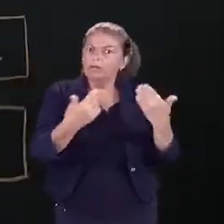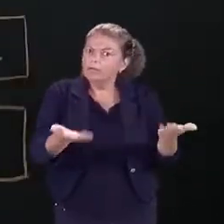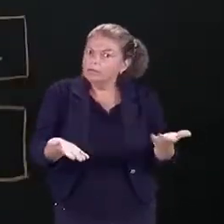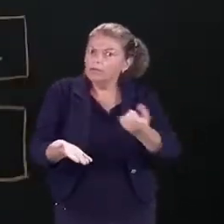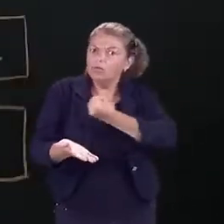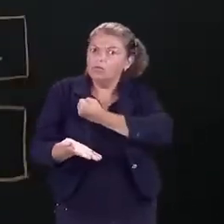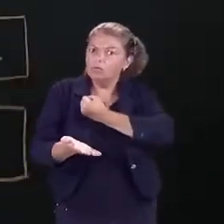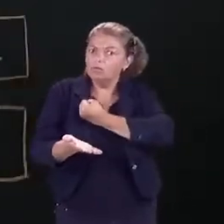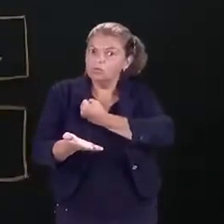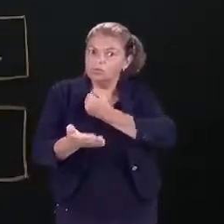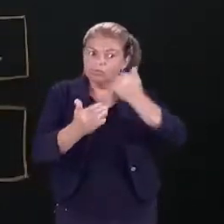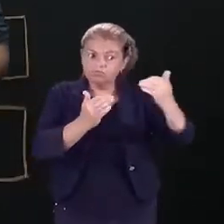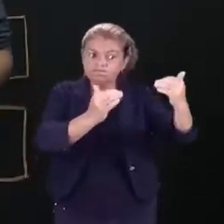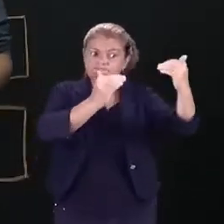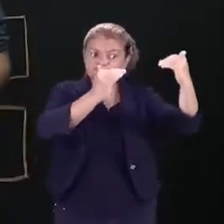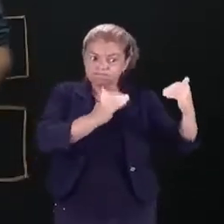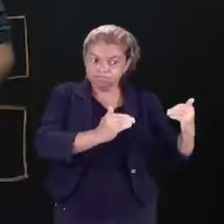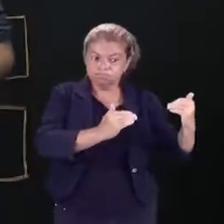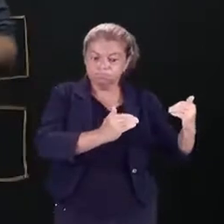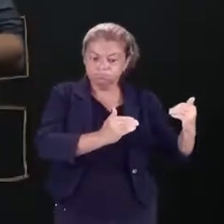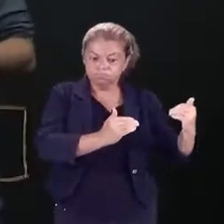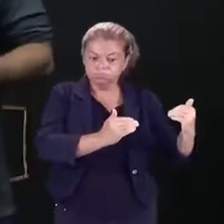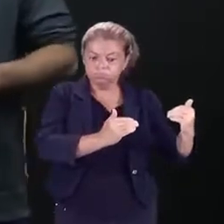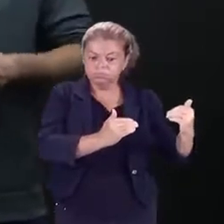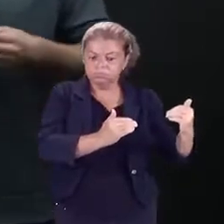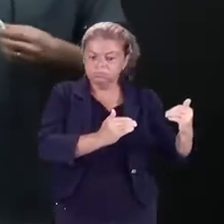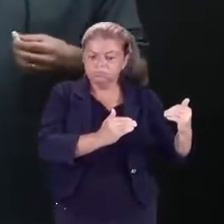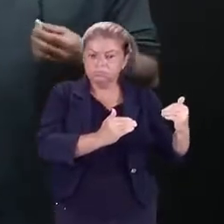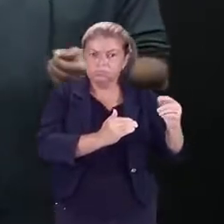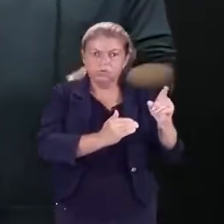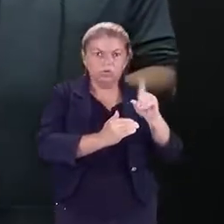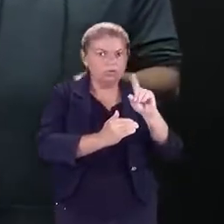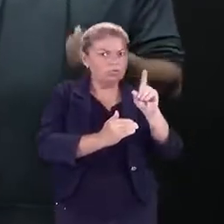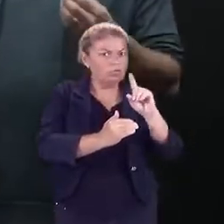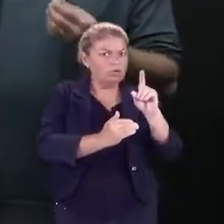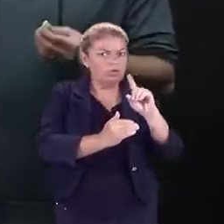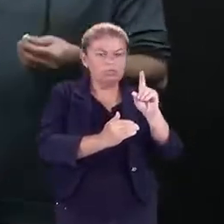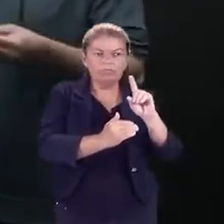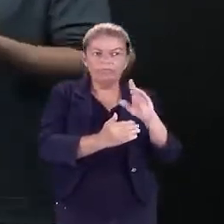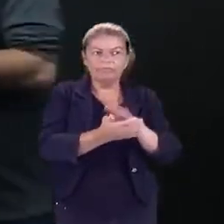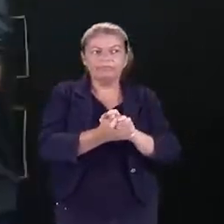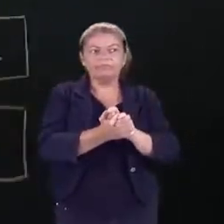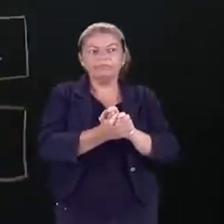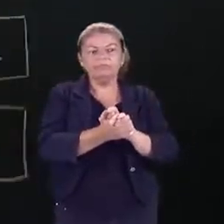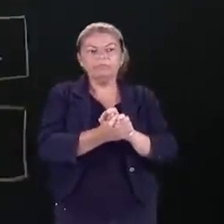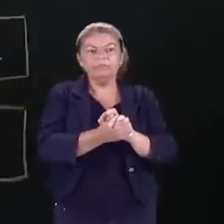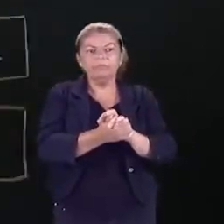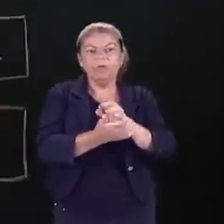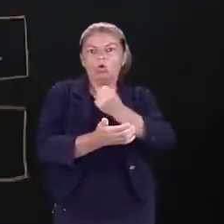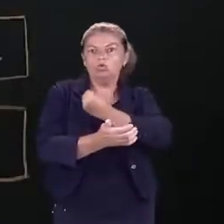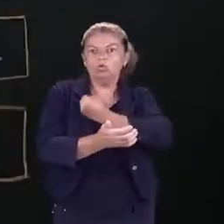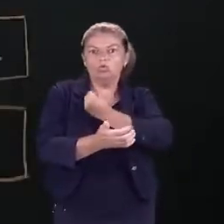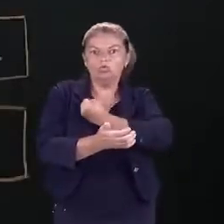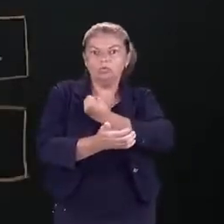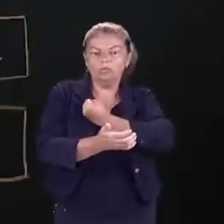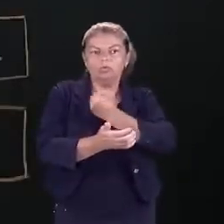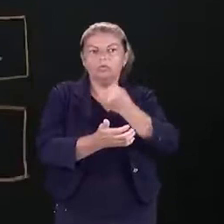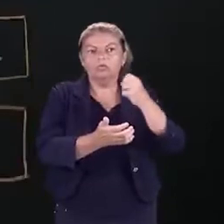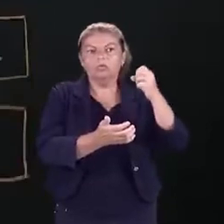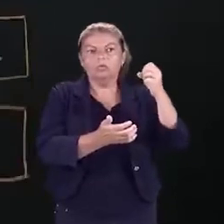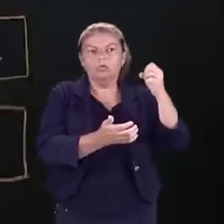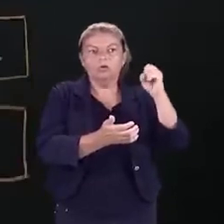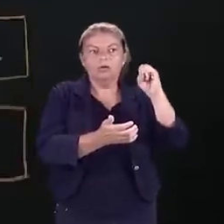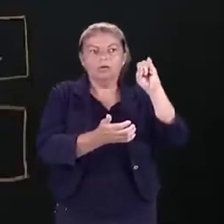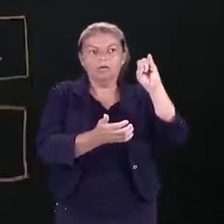número aqui de baixo, ele não é considerado um número irracional. Por quê? Porque todo número que